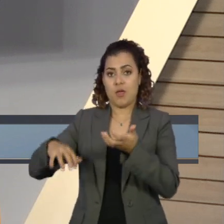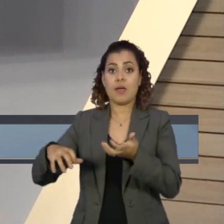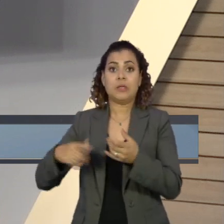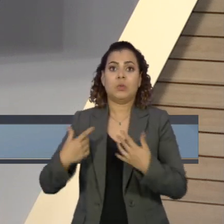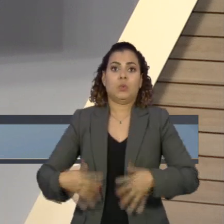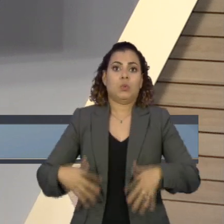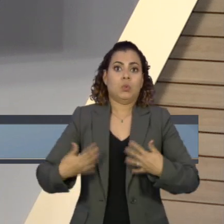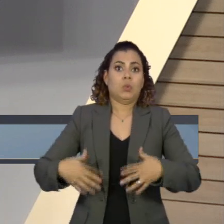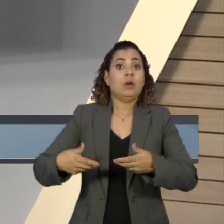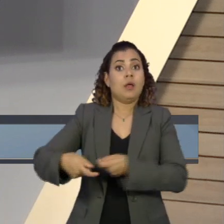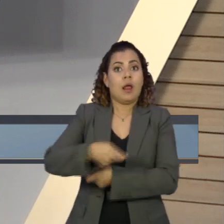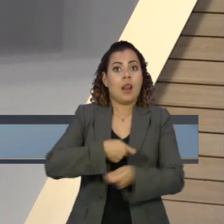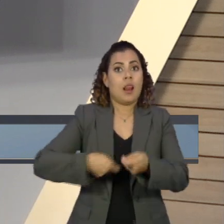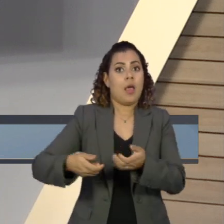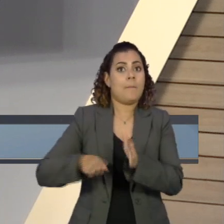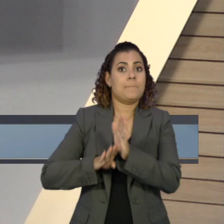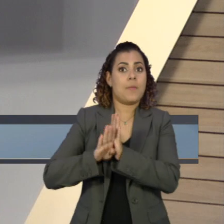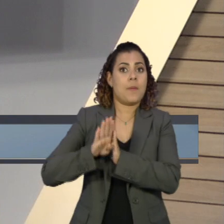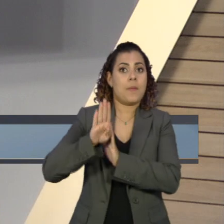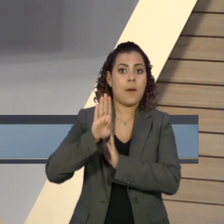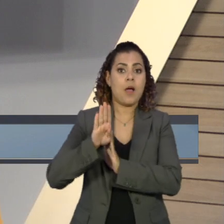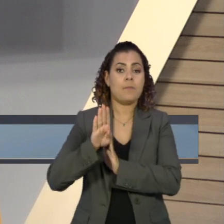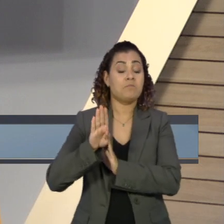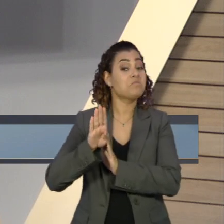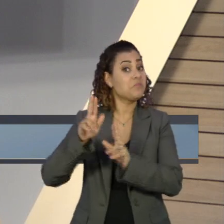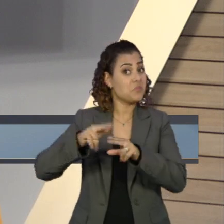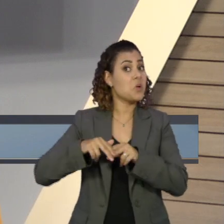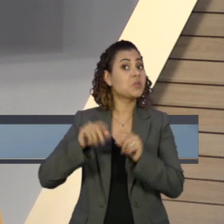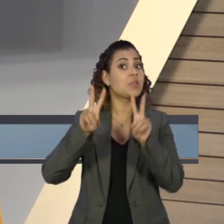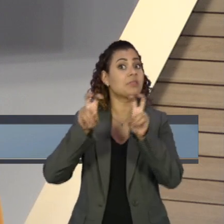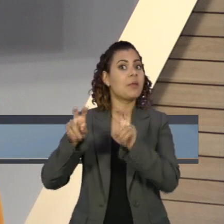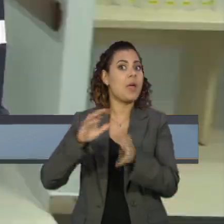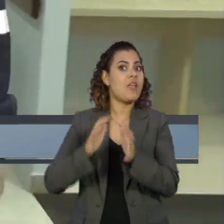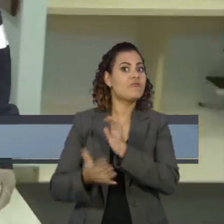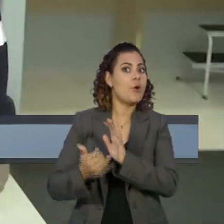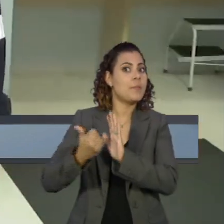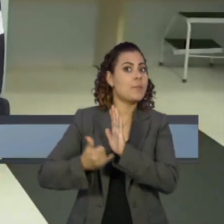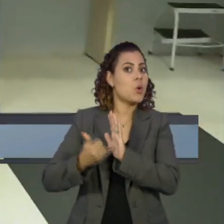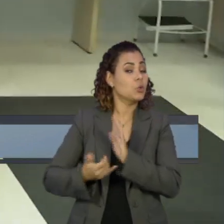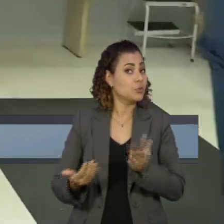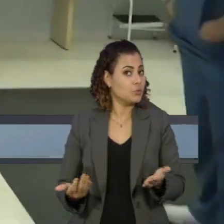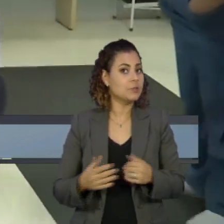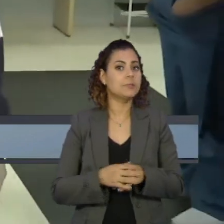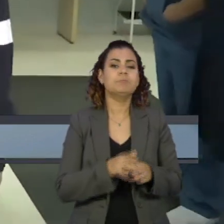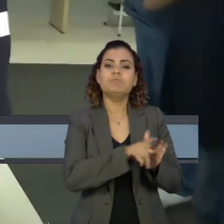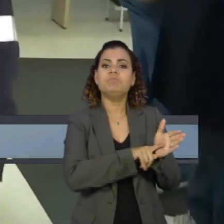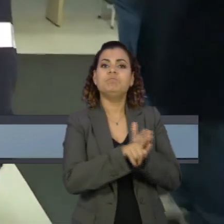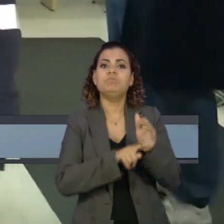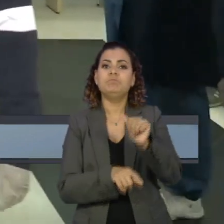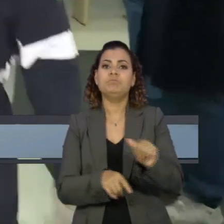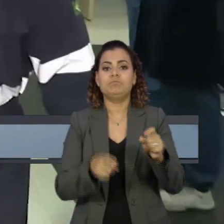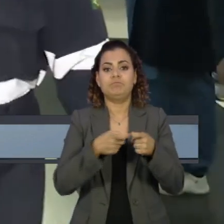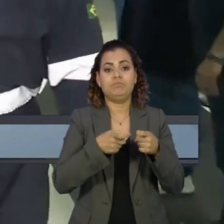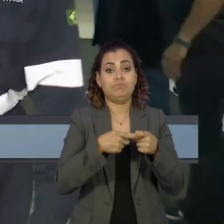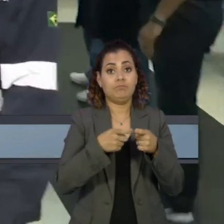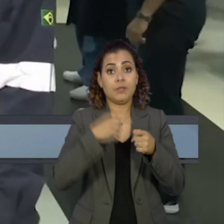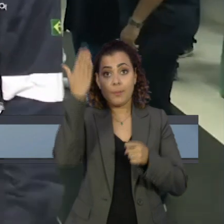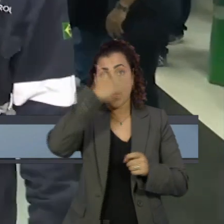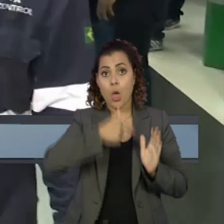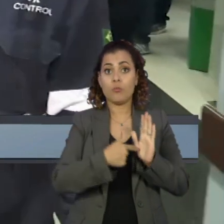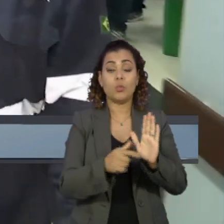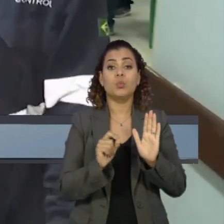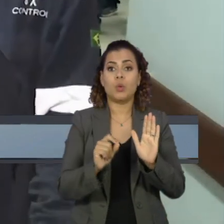injeção de ânimo no mercado financeiro, de olho na pauta das reformas fiscais. Pesquisa da Associação Médica Brasileira revela